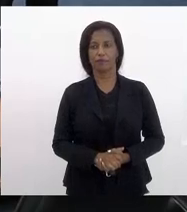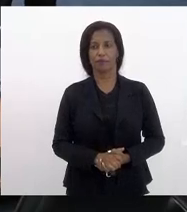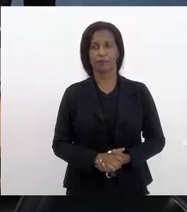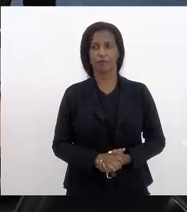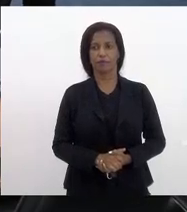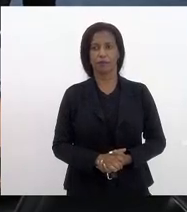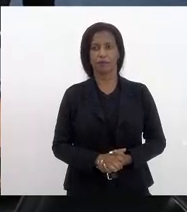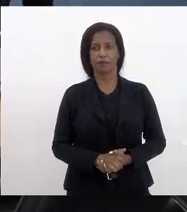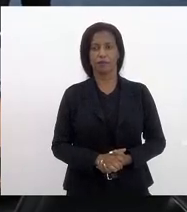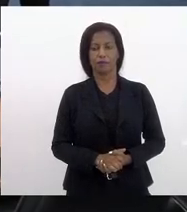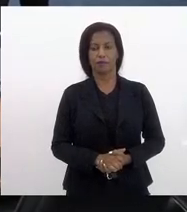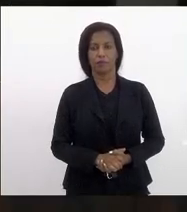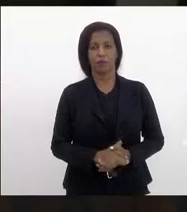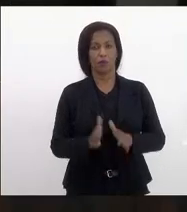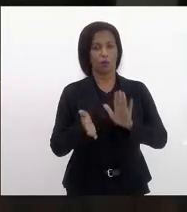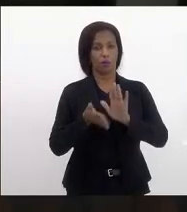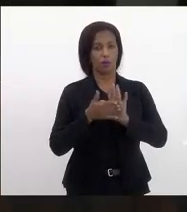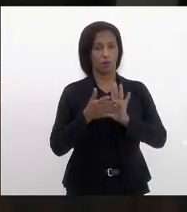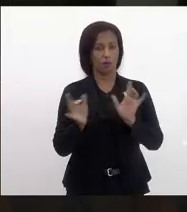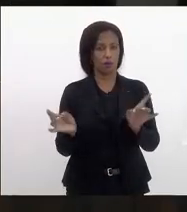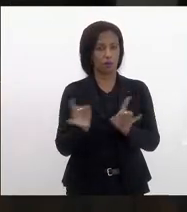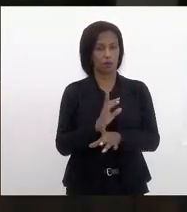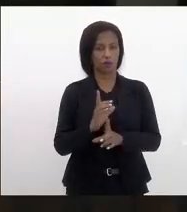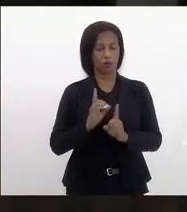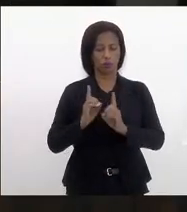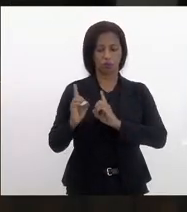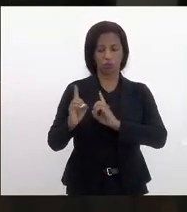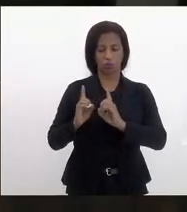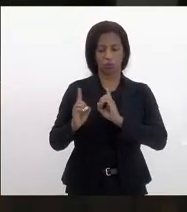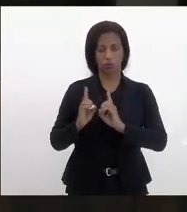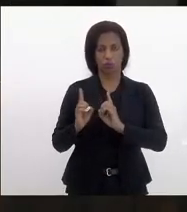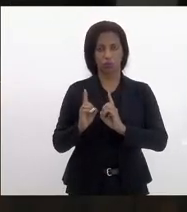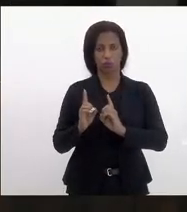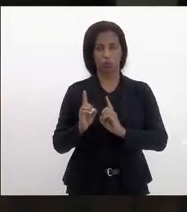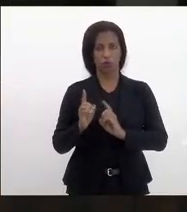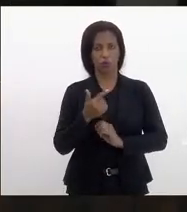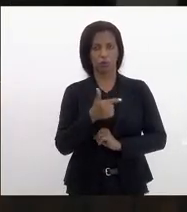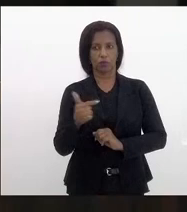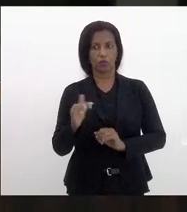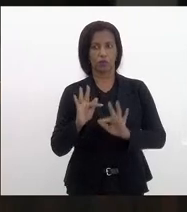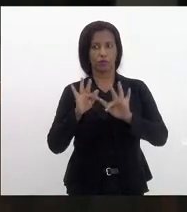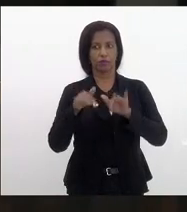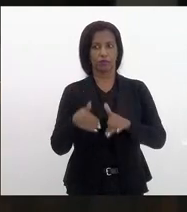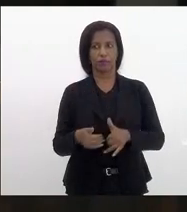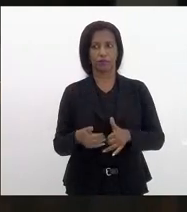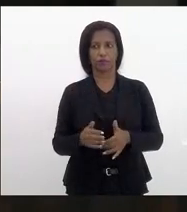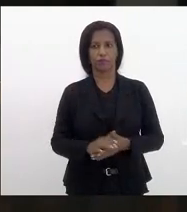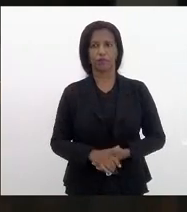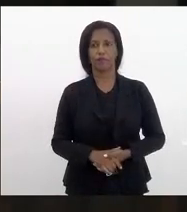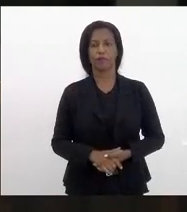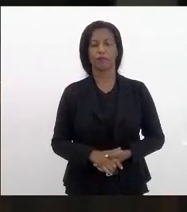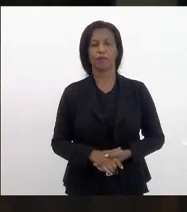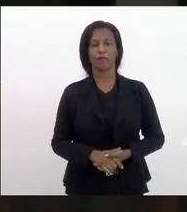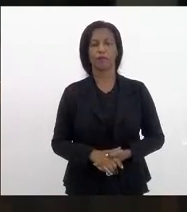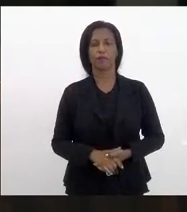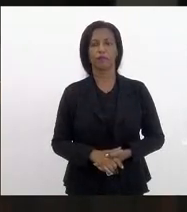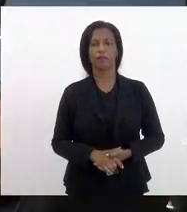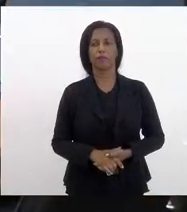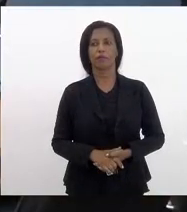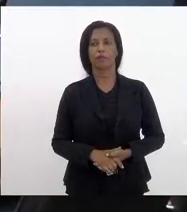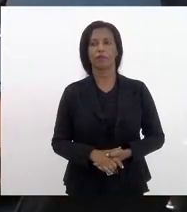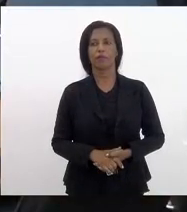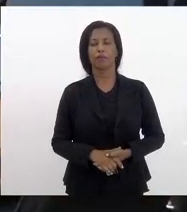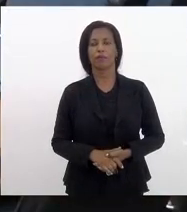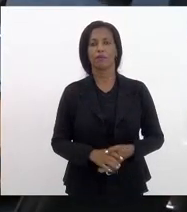Com parecer emitido, em discussão. No evento, quem queira discutir, encerrada a discussão. Presidente,